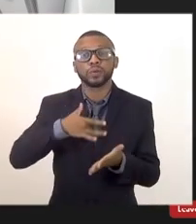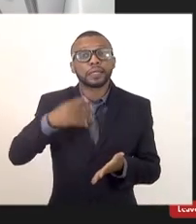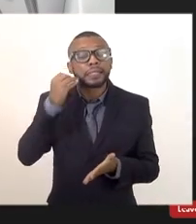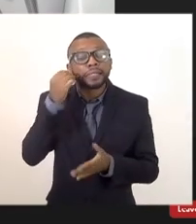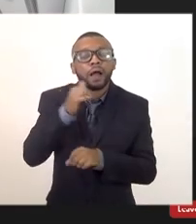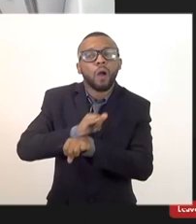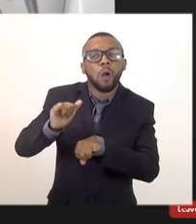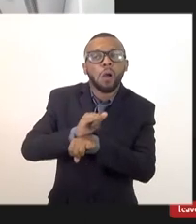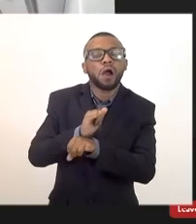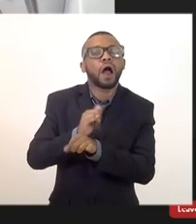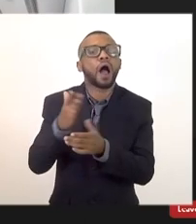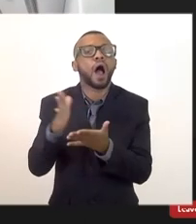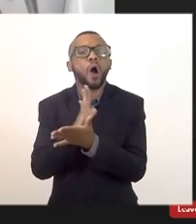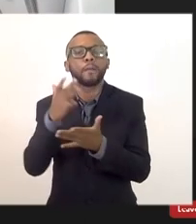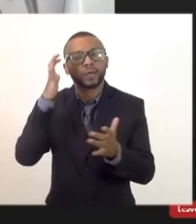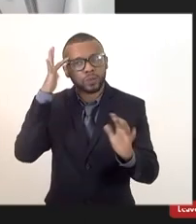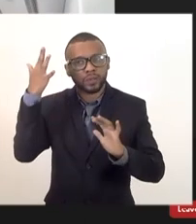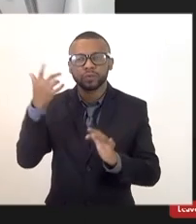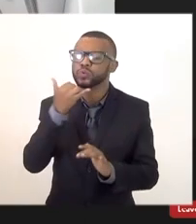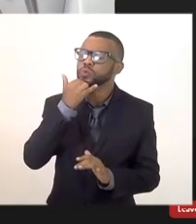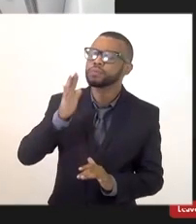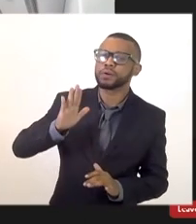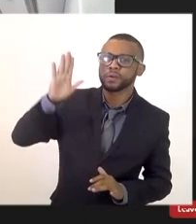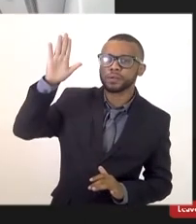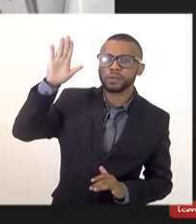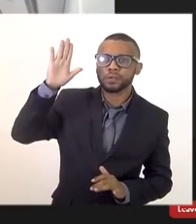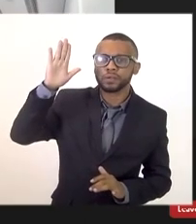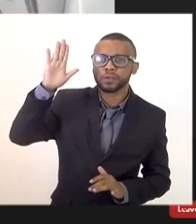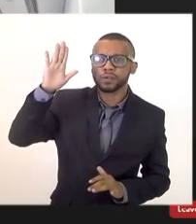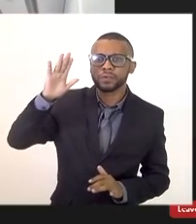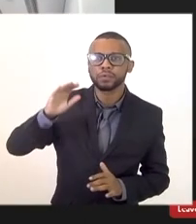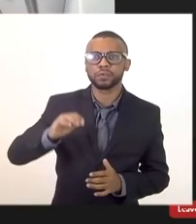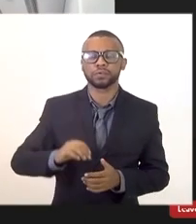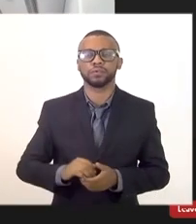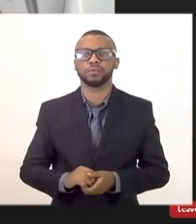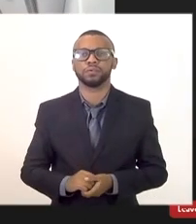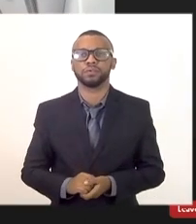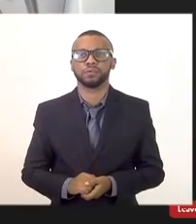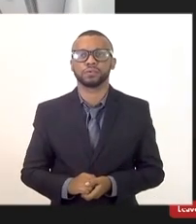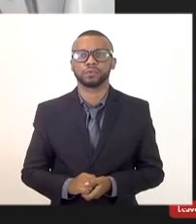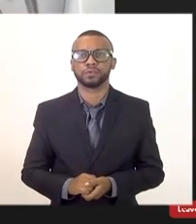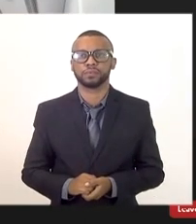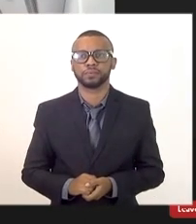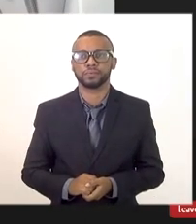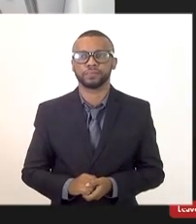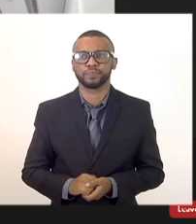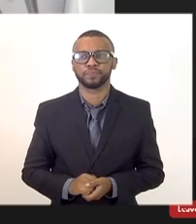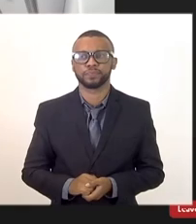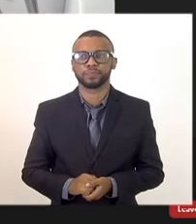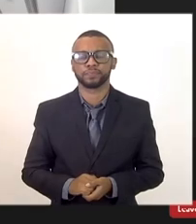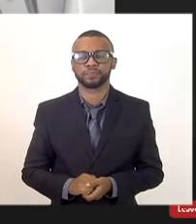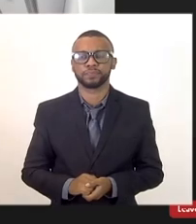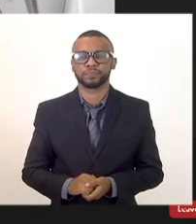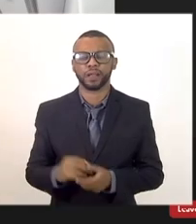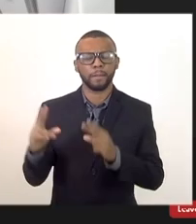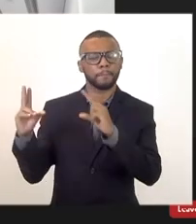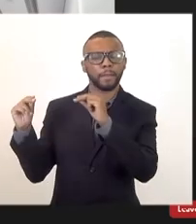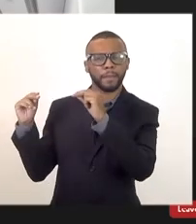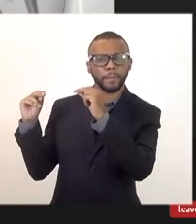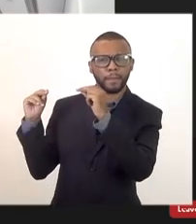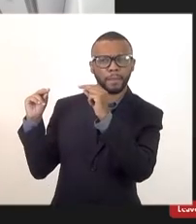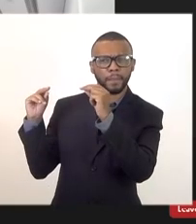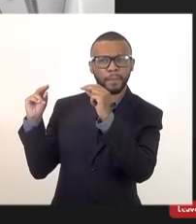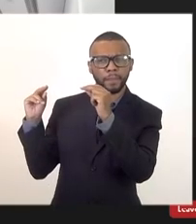mas só pra finalizar essa questão a gente não pode servir a Corpo de Bombeiros vou passar só pra finalizar a questão de saúde a